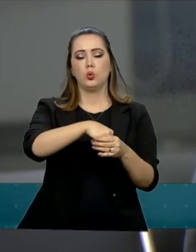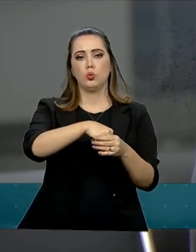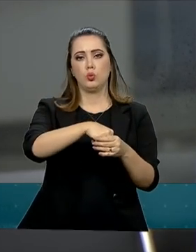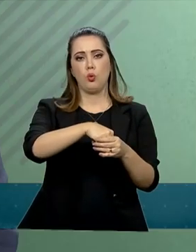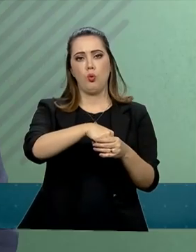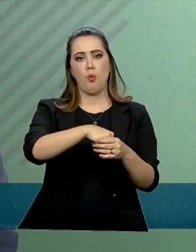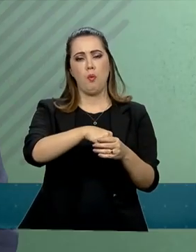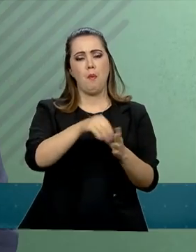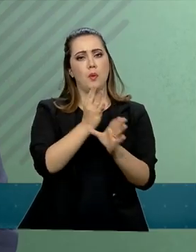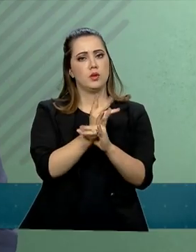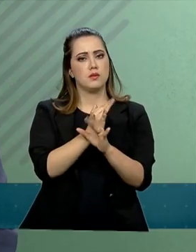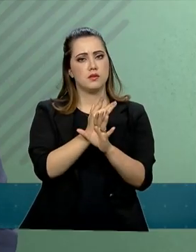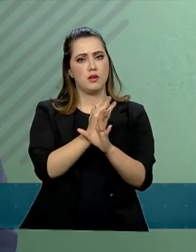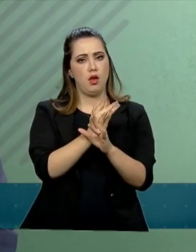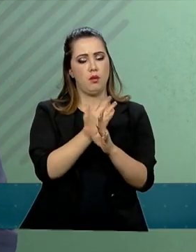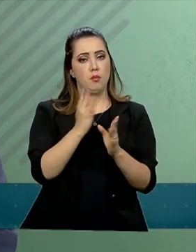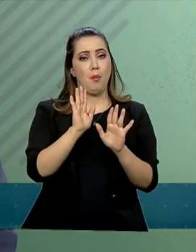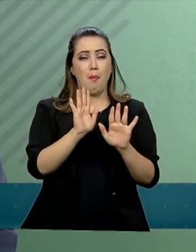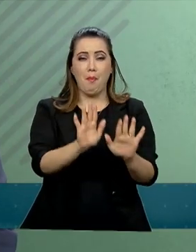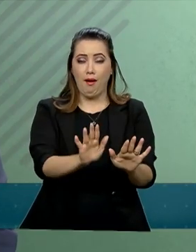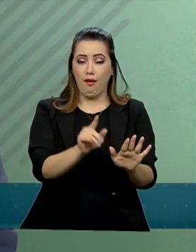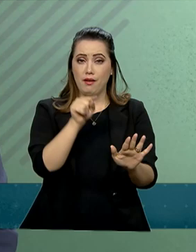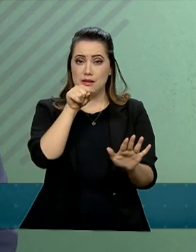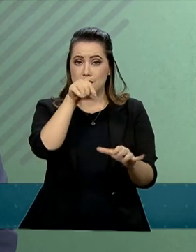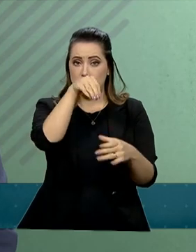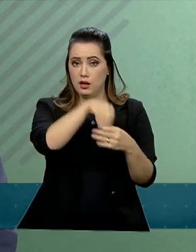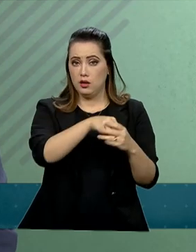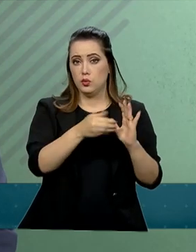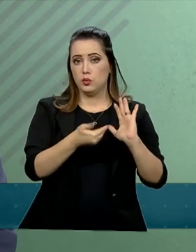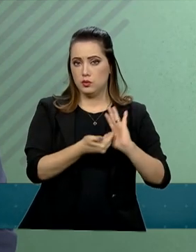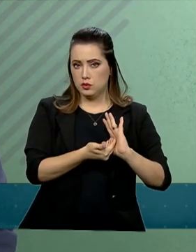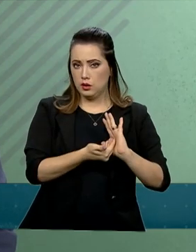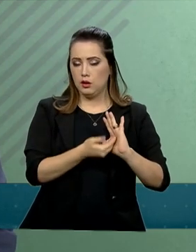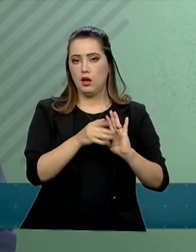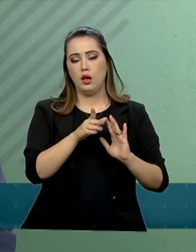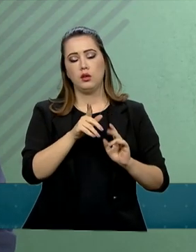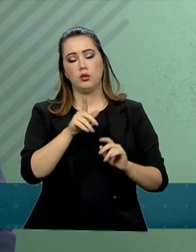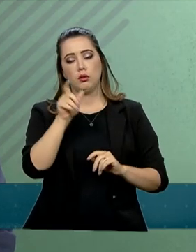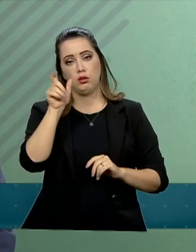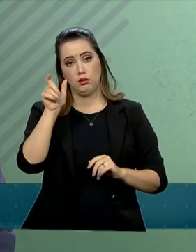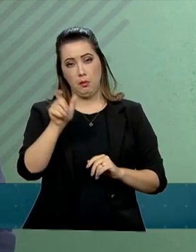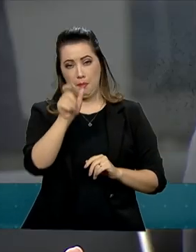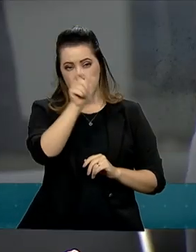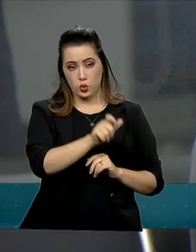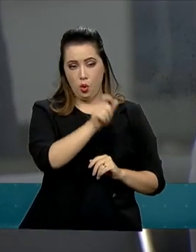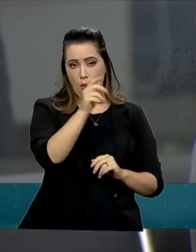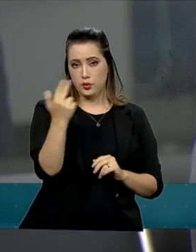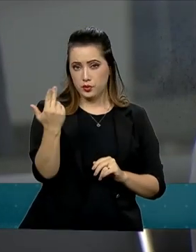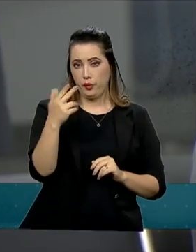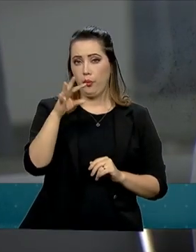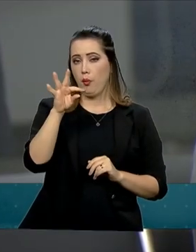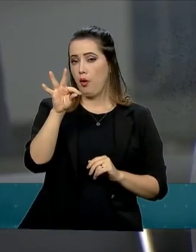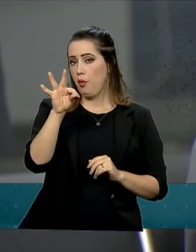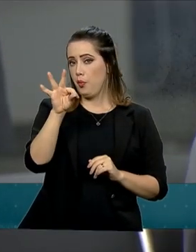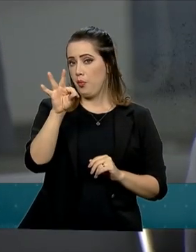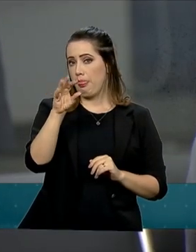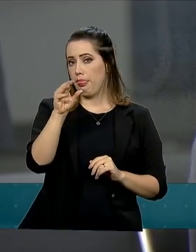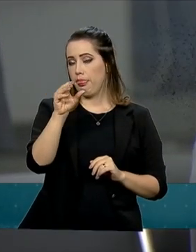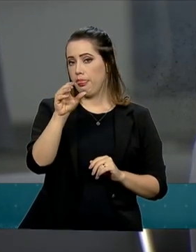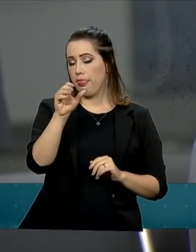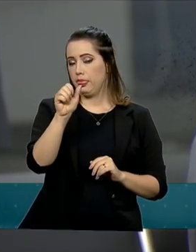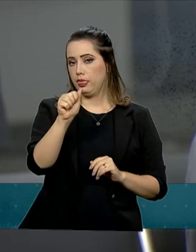reforma da Previdência. Mas, no Senado, há senadores como Tasso Gereissati, do PSDB,